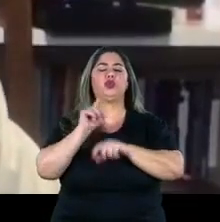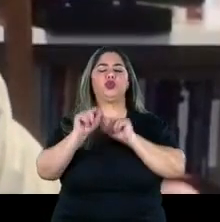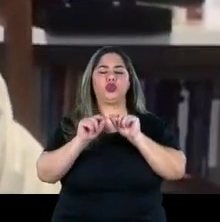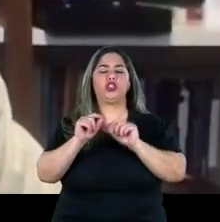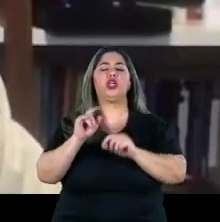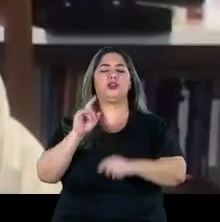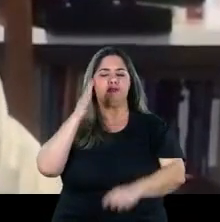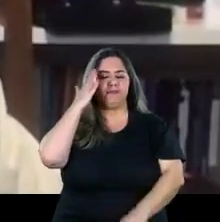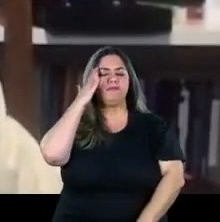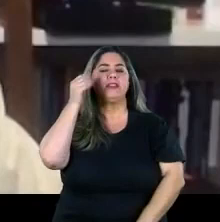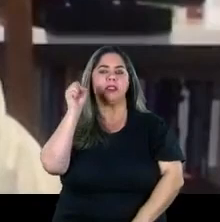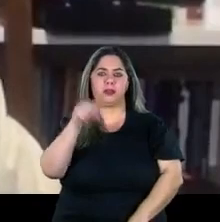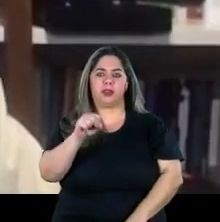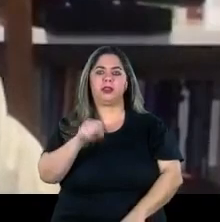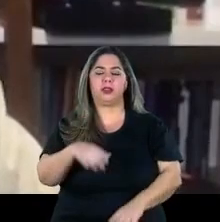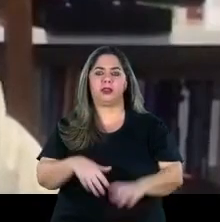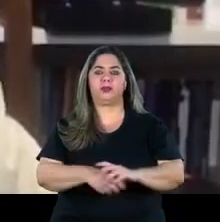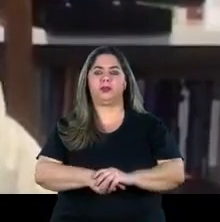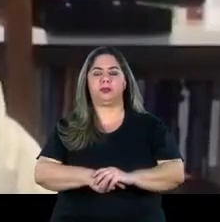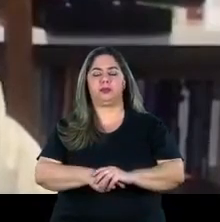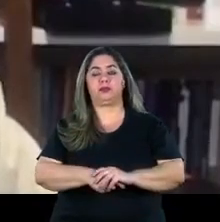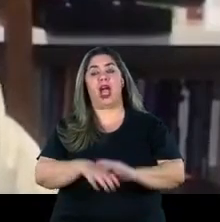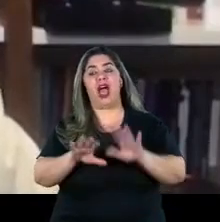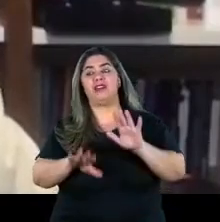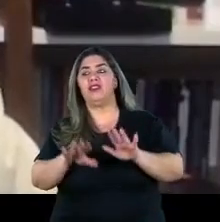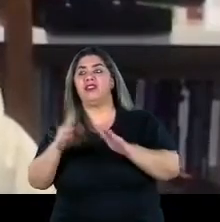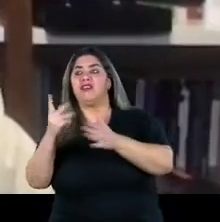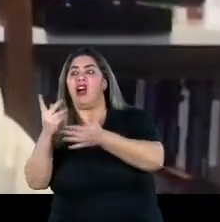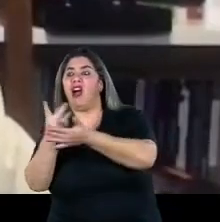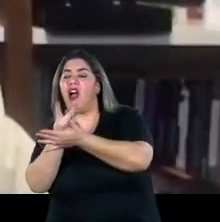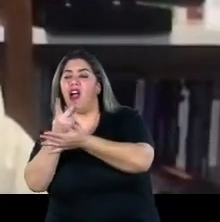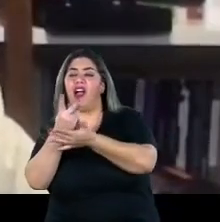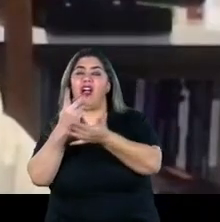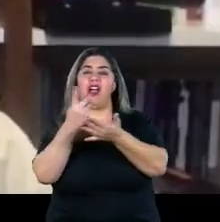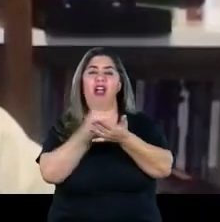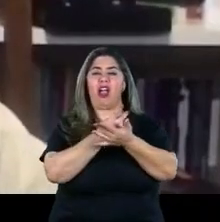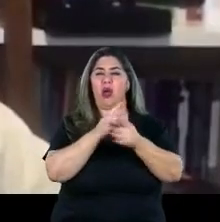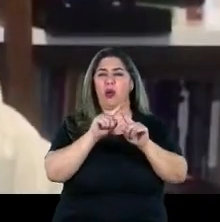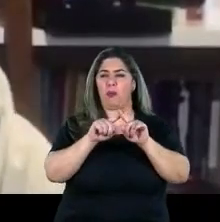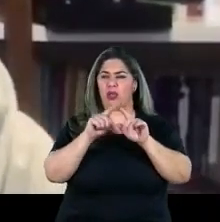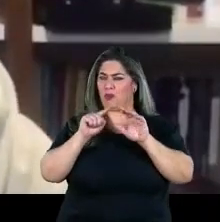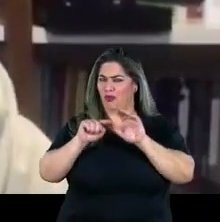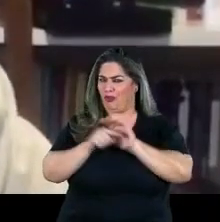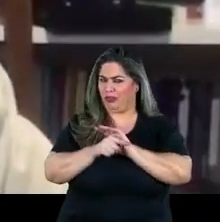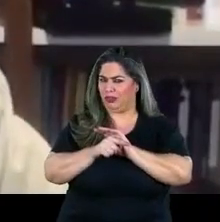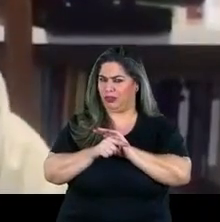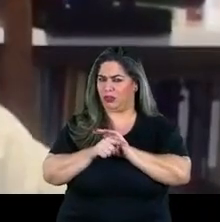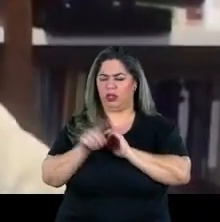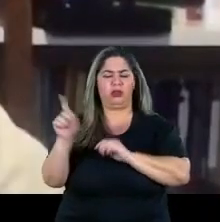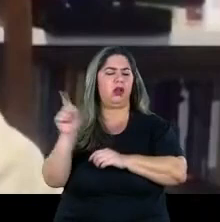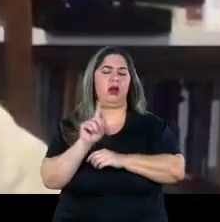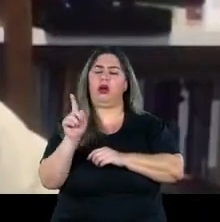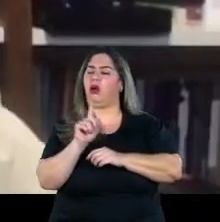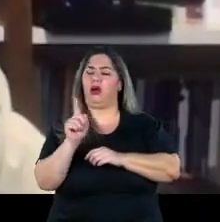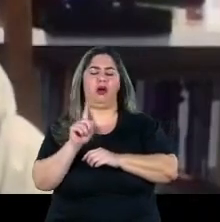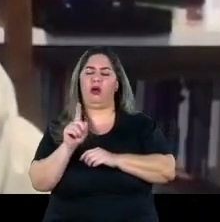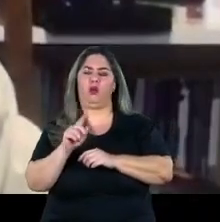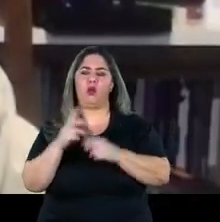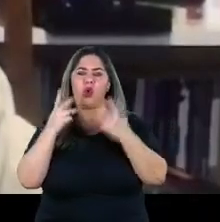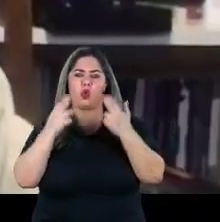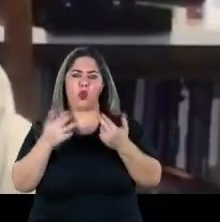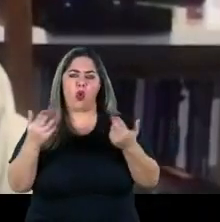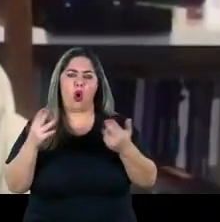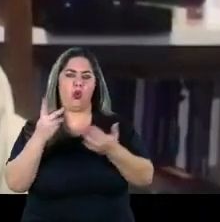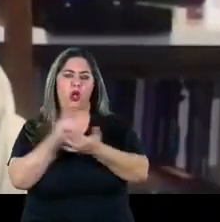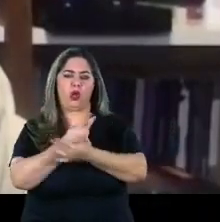nós poderemos cometer alguns erros mas não tão profundos como esse que foi cometido como foi